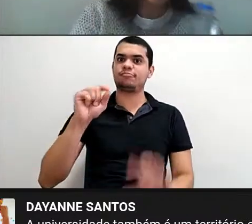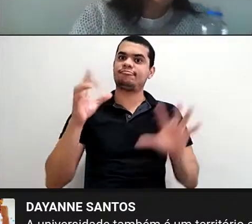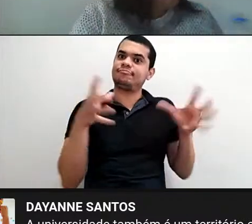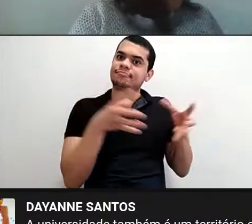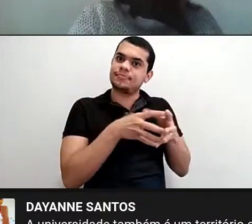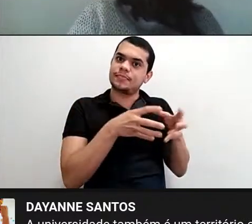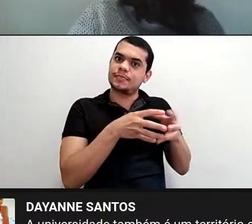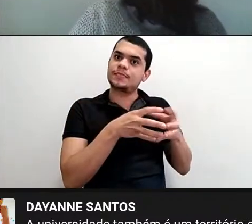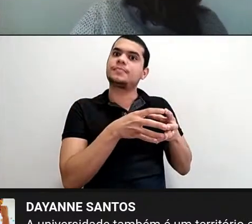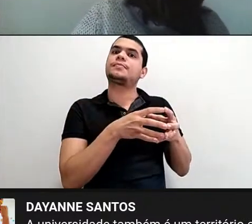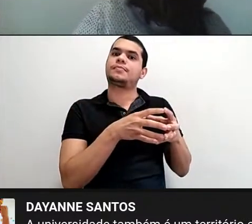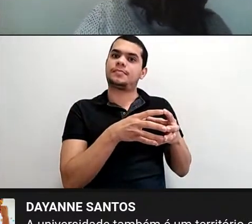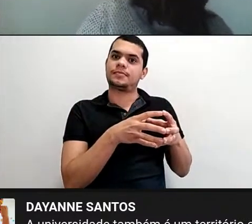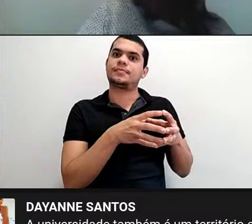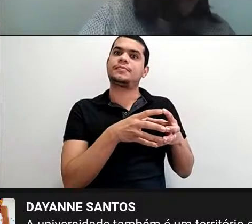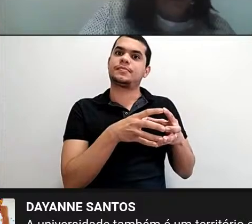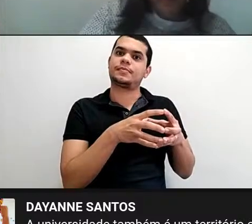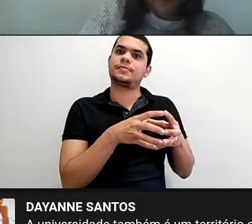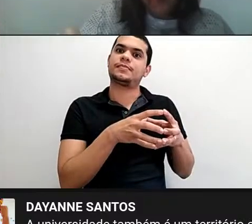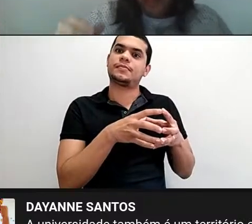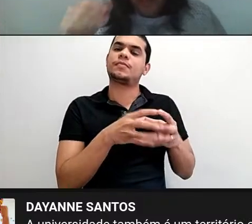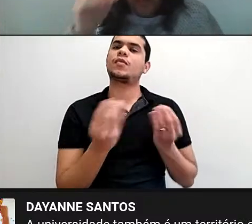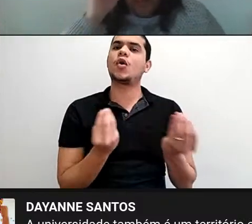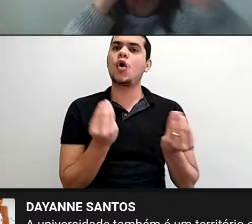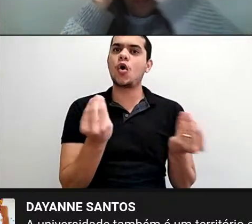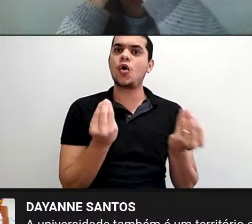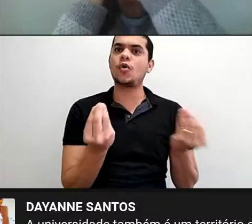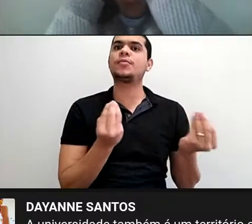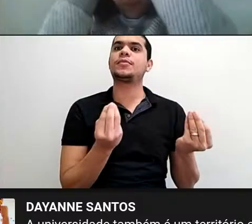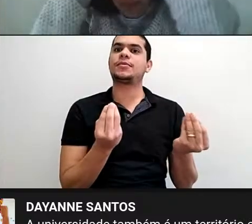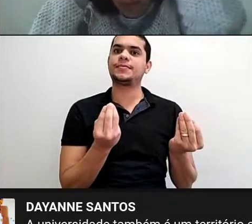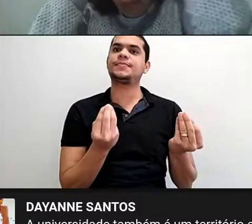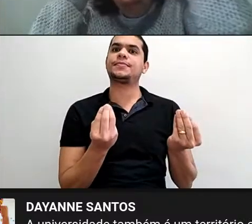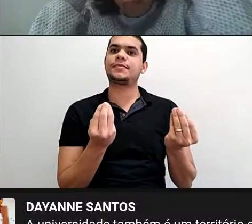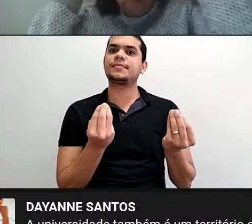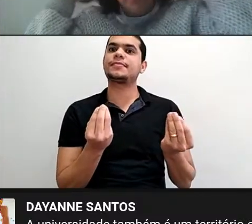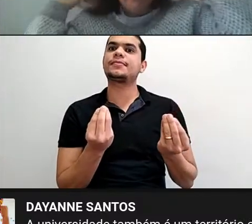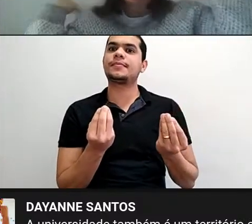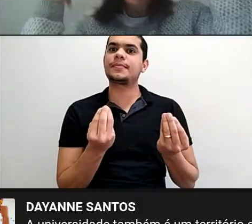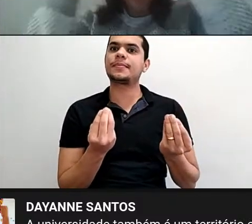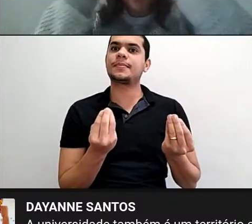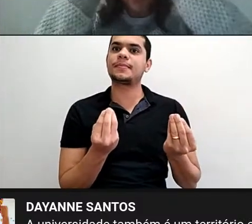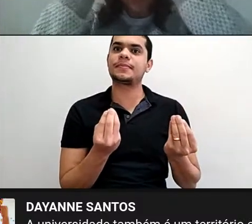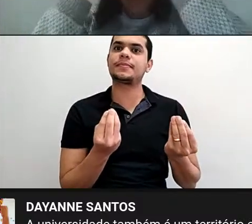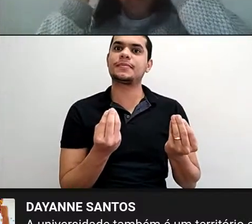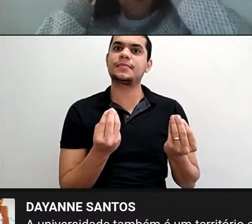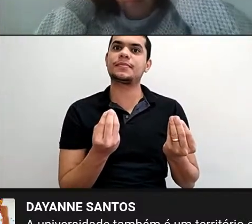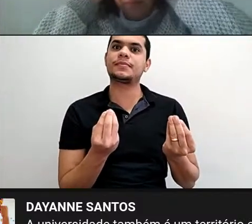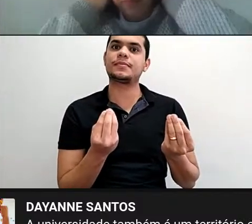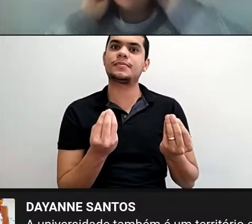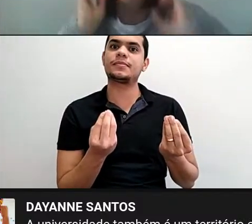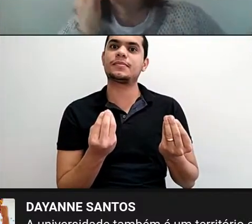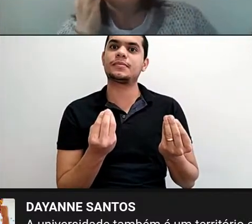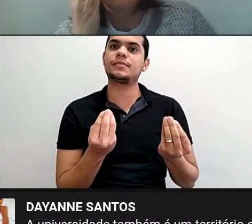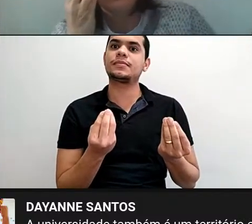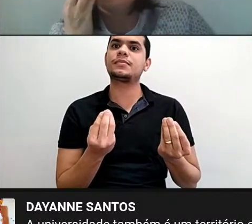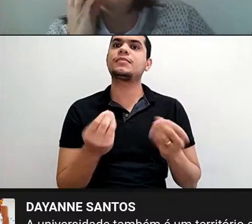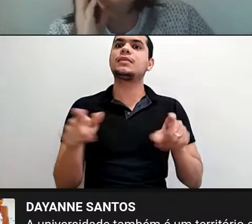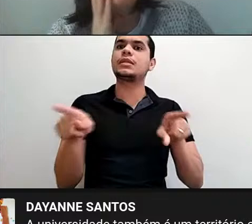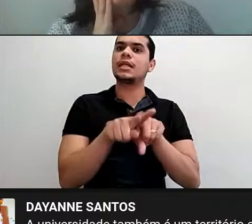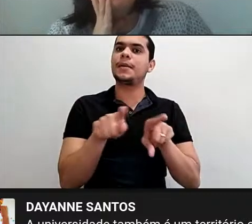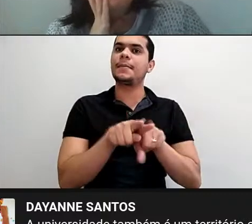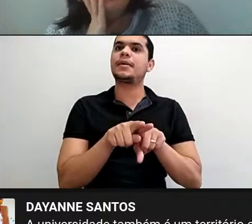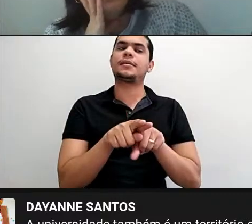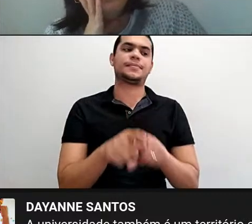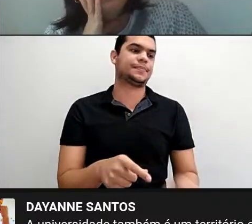pra nossa sexualidade e tradição, o sonho, ele não se trata apenas de algo onírico, né, ele também é como se fosse um salto de